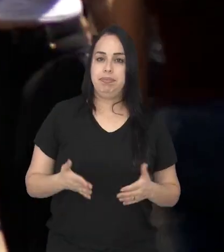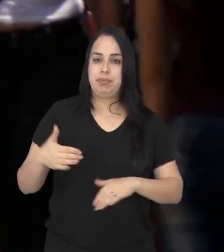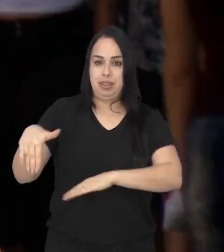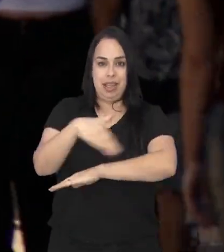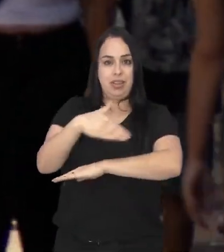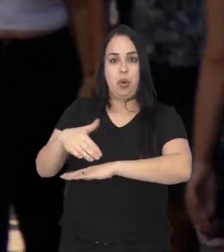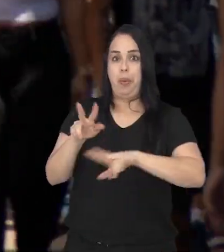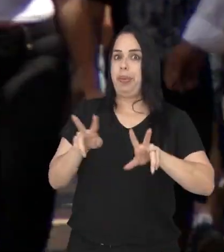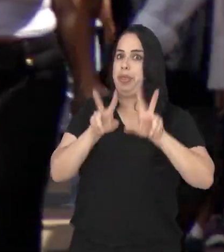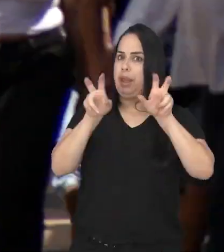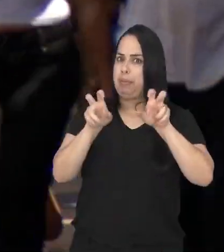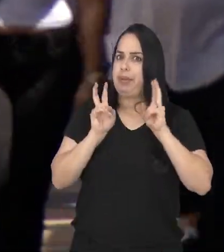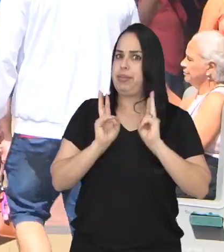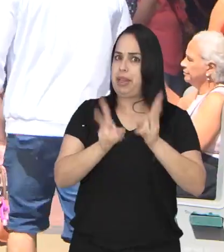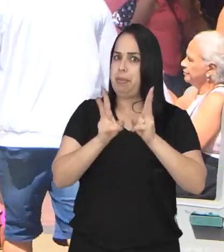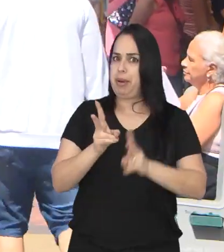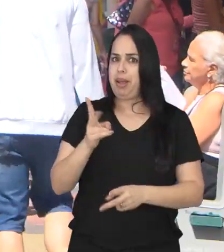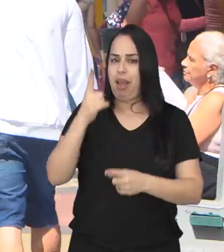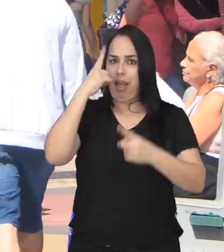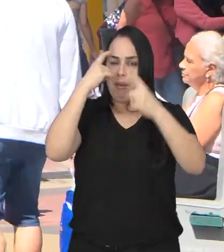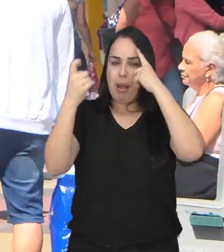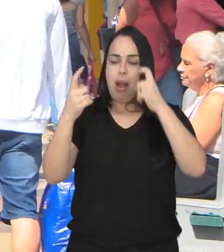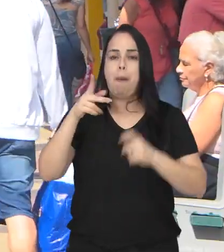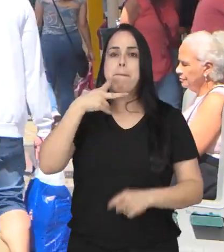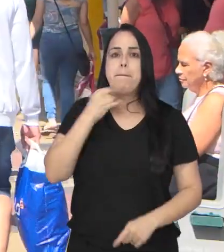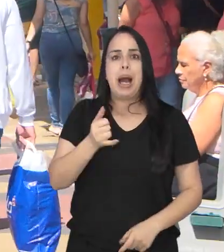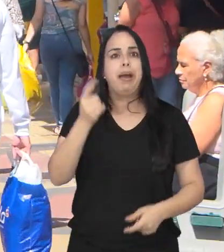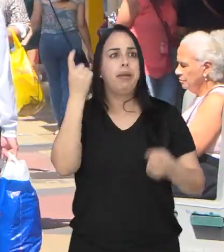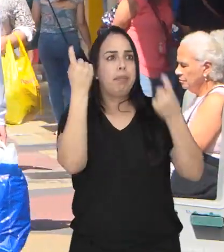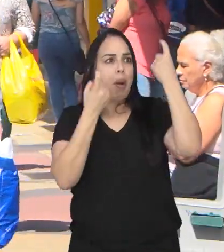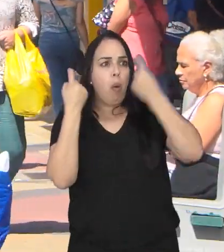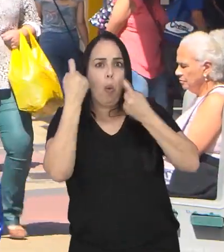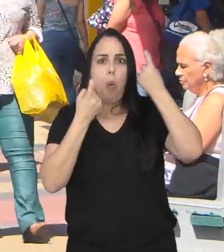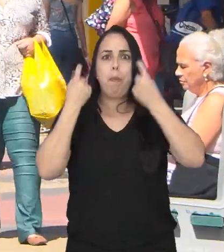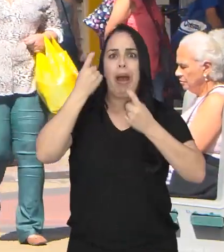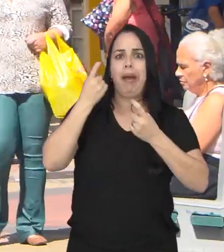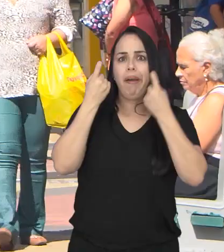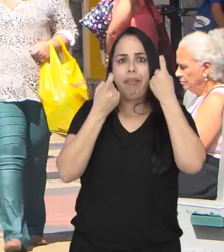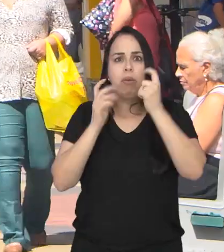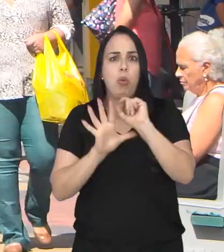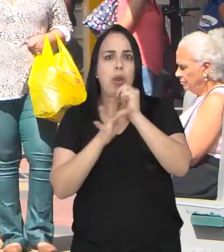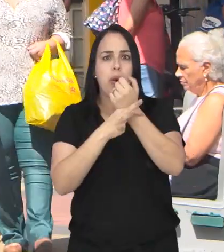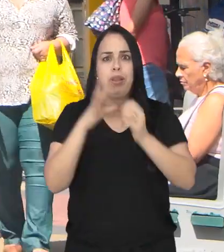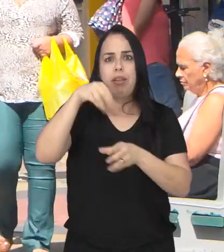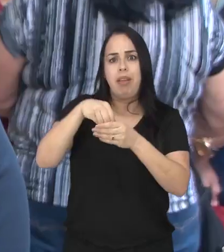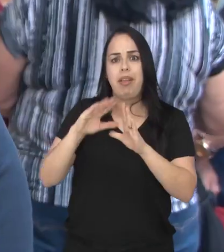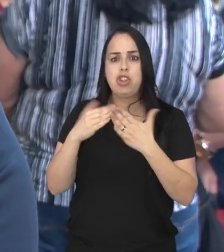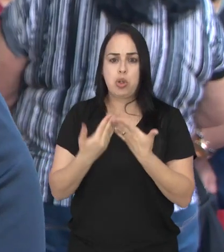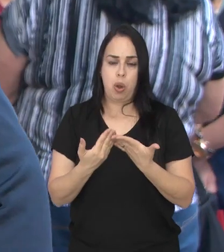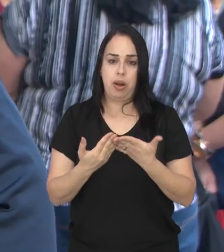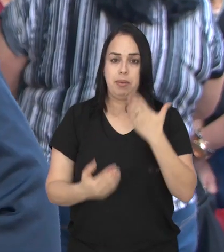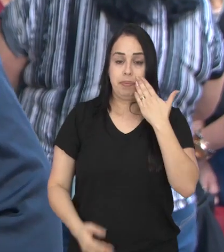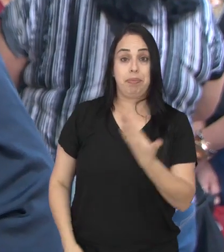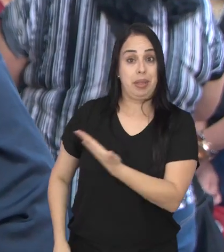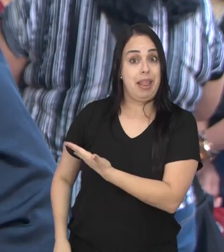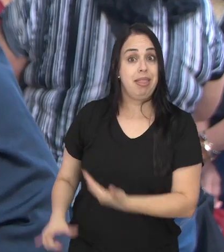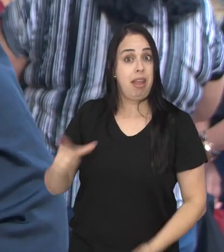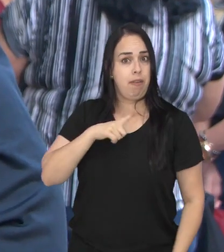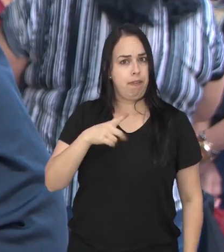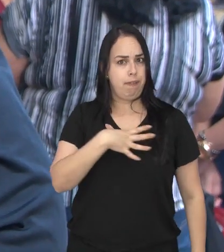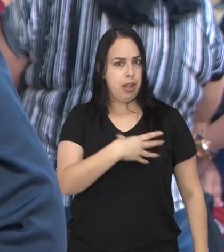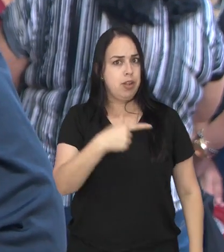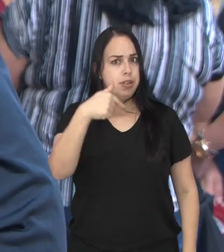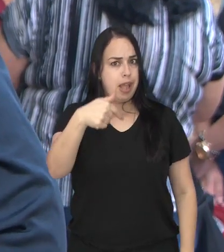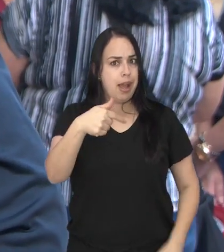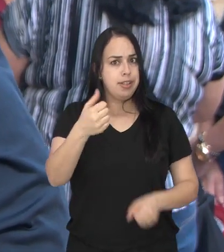Nas ruas, o assunto é frequente. Os pais estão preocupados com a segurança dos filhos nas escolas. A Beatriz tem um filho de